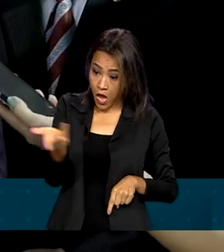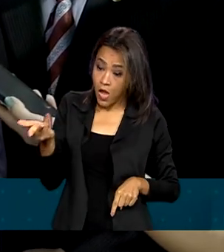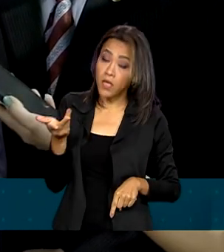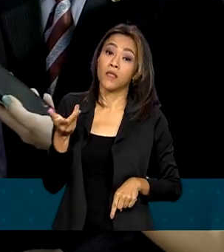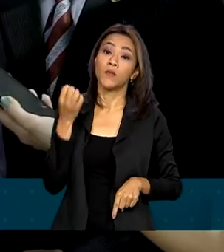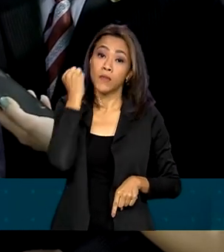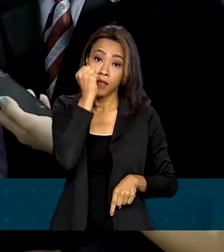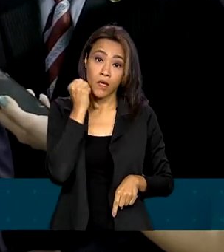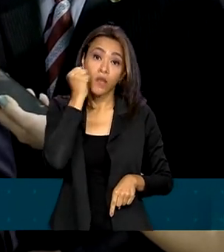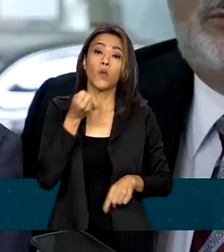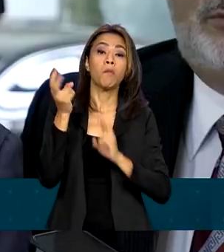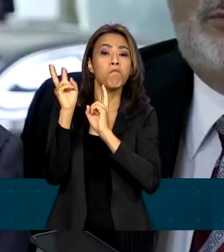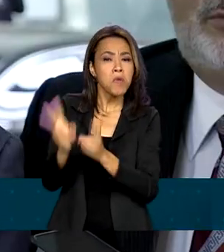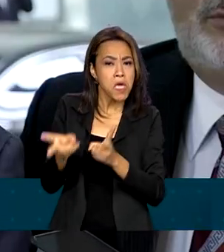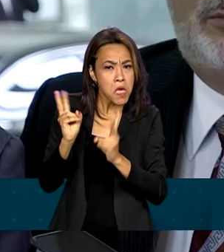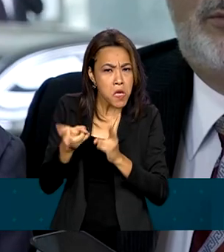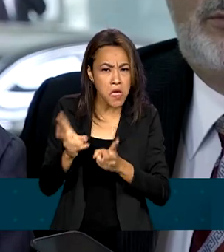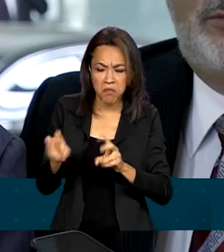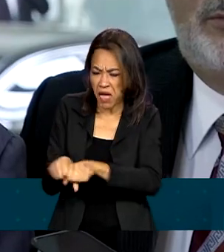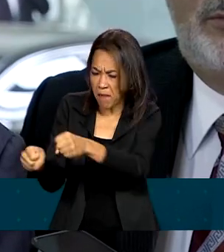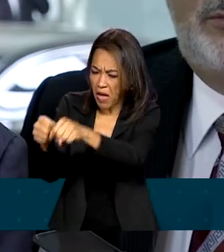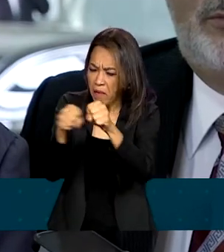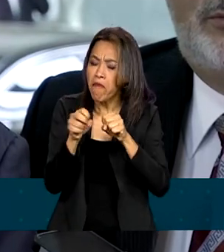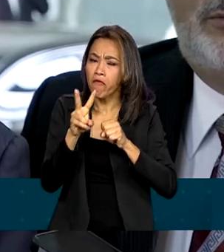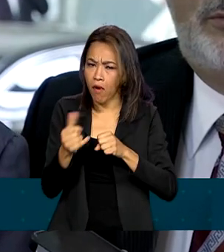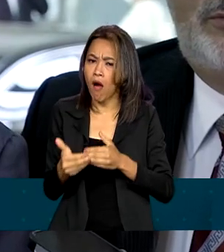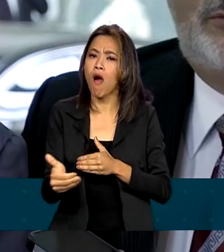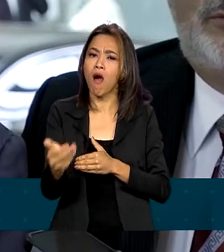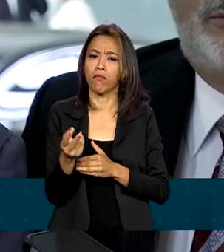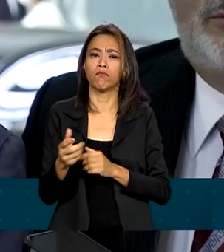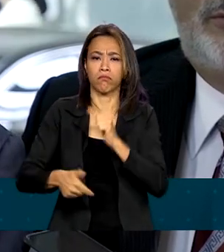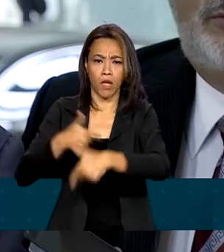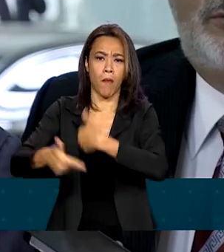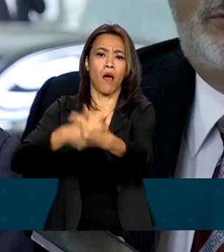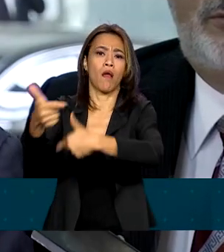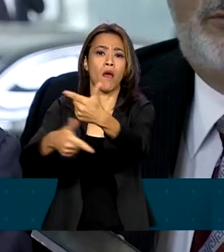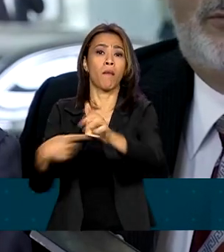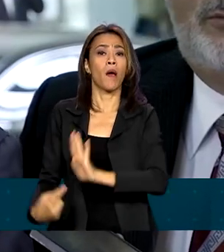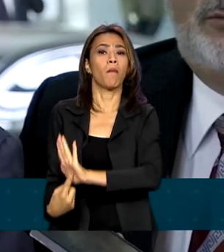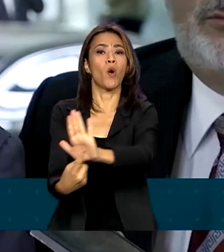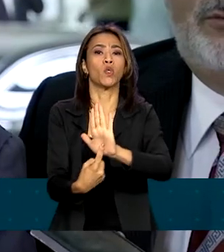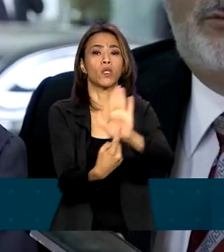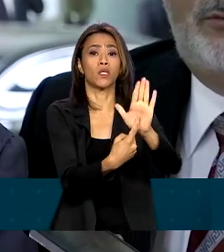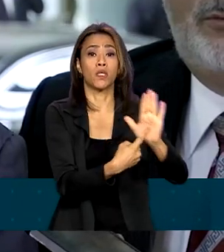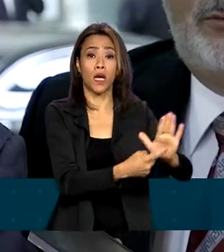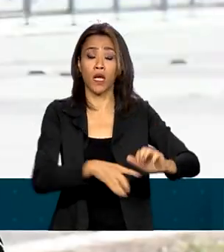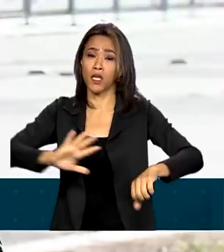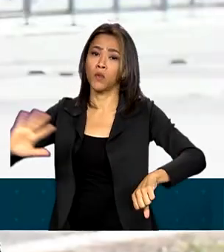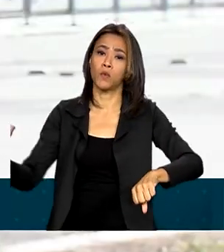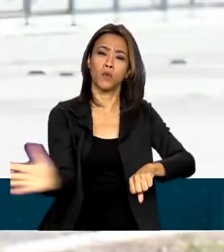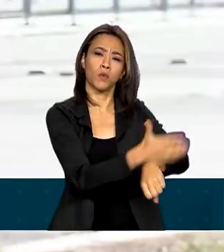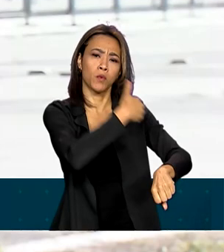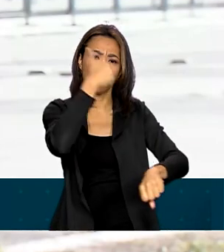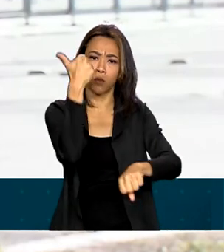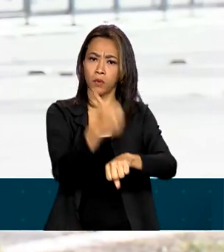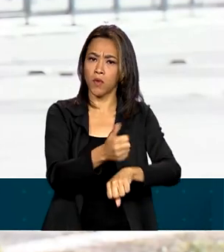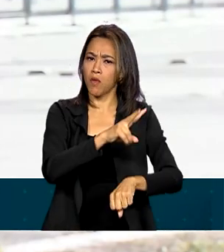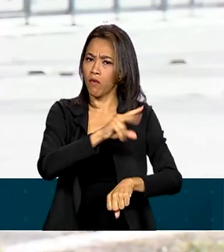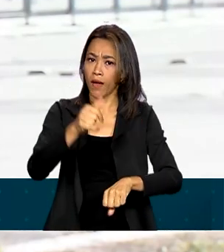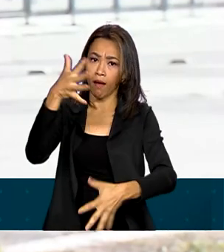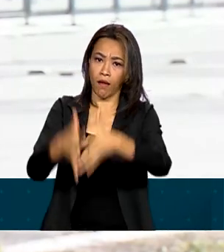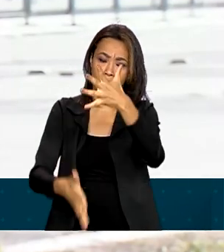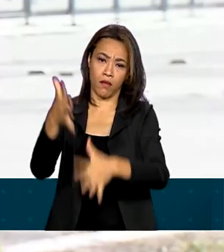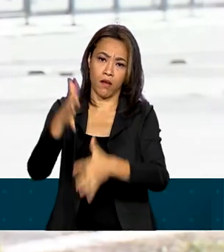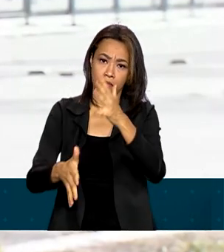trabalhar mesmo em meio aos destroços para deixar claro que os atos golpistas não vão impedir o funcionamento da casa.